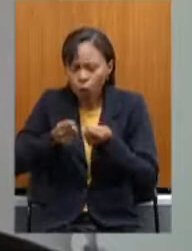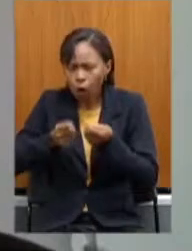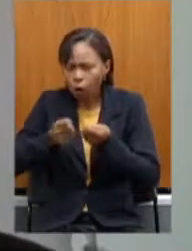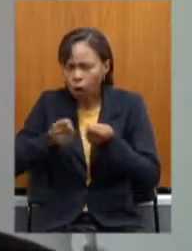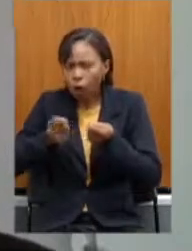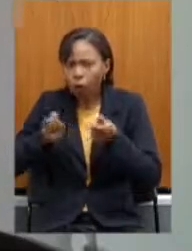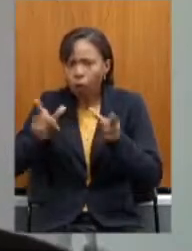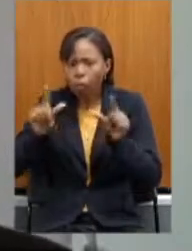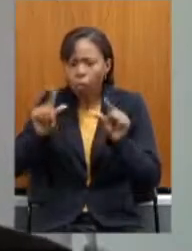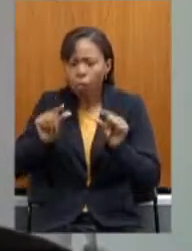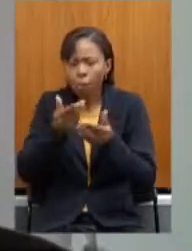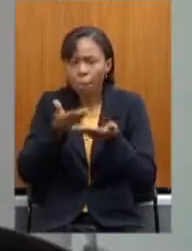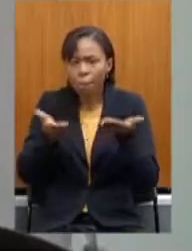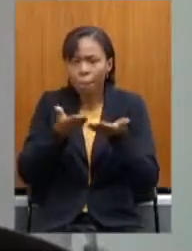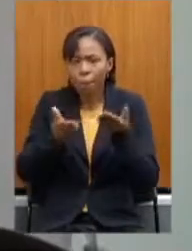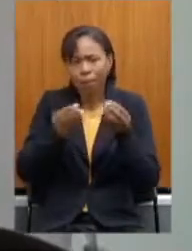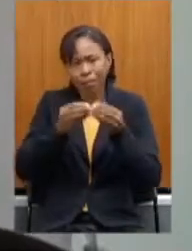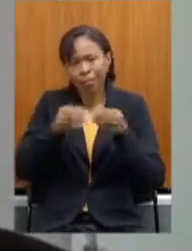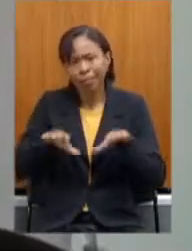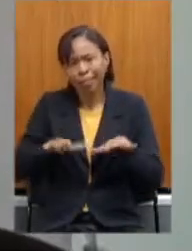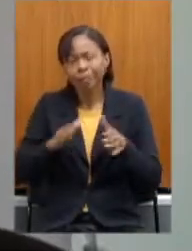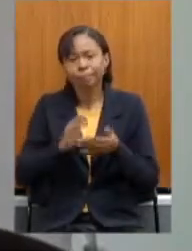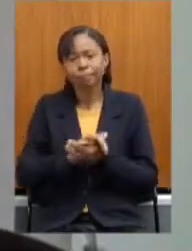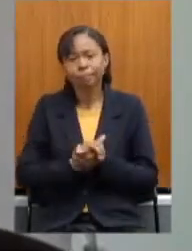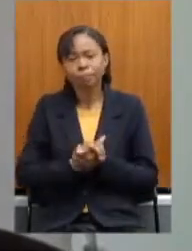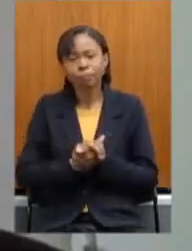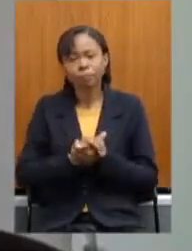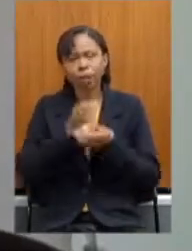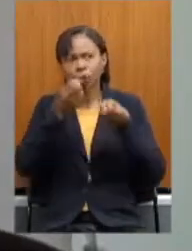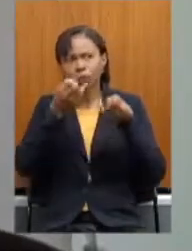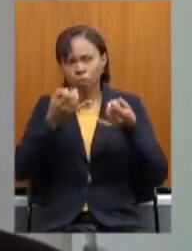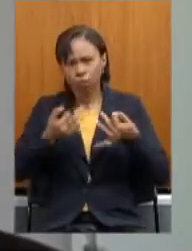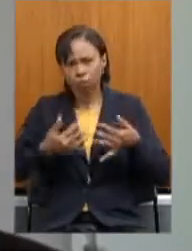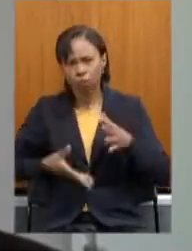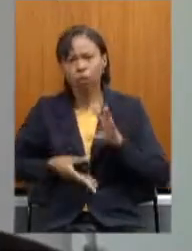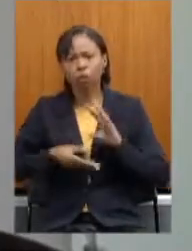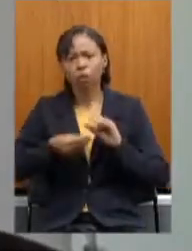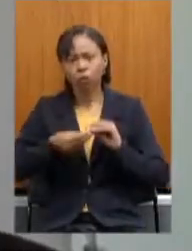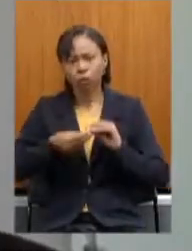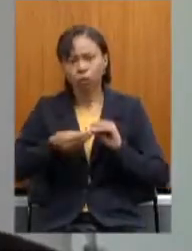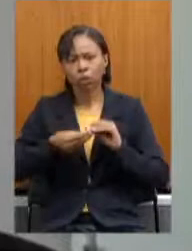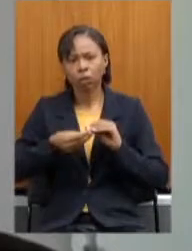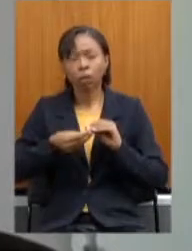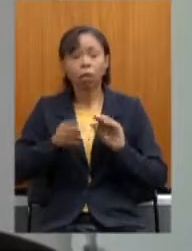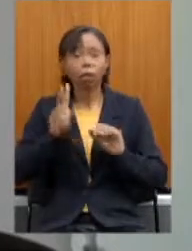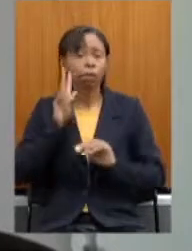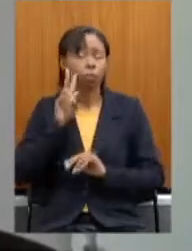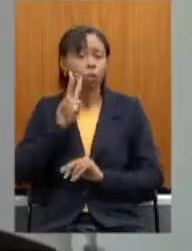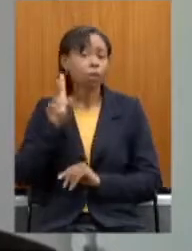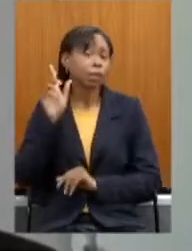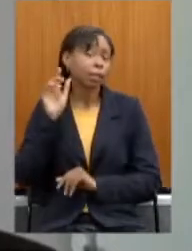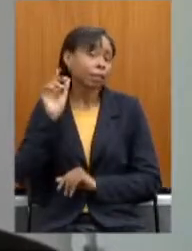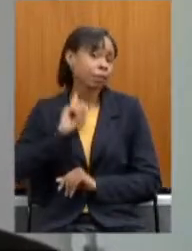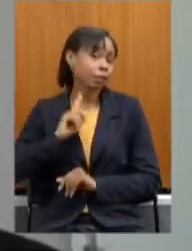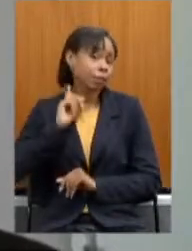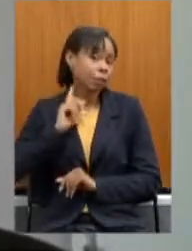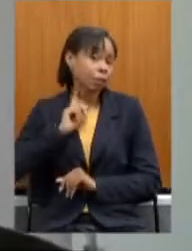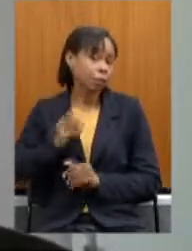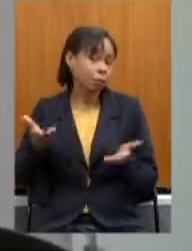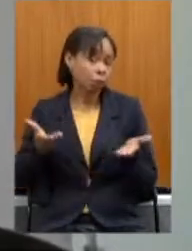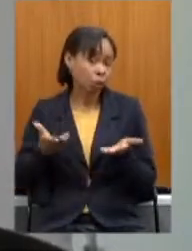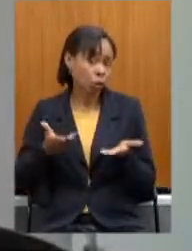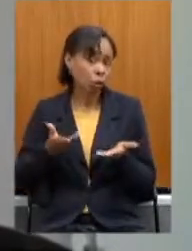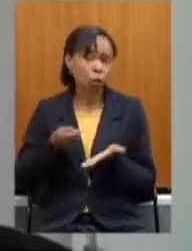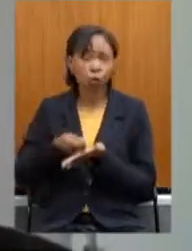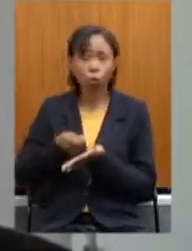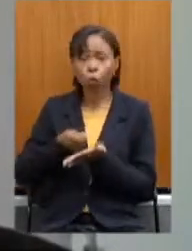contribuiu. Então essas foram as minhas considerações, lembrando que atualmente o Estado de Minas Gerais cobra dos servidores que